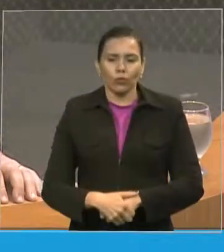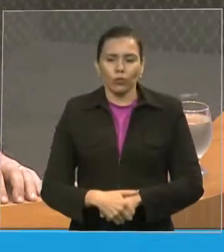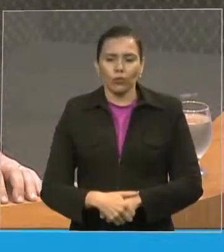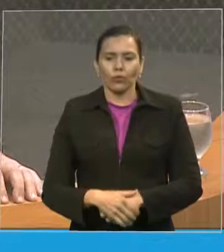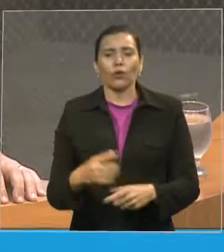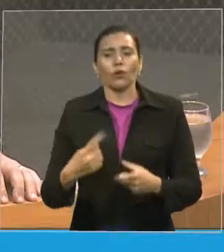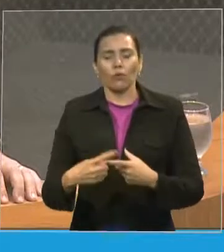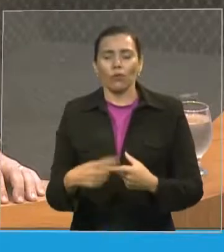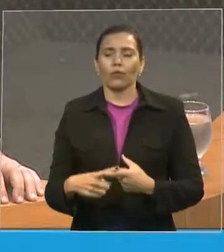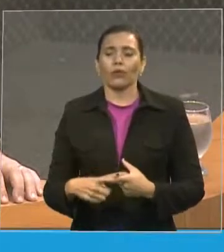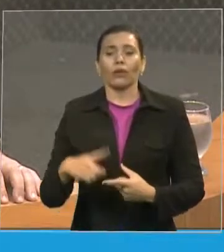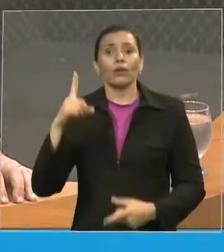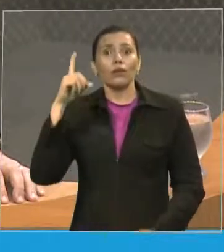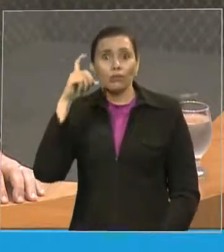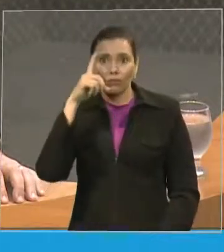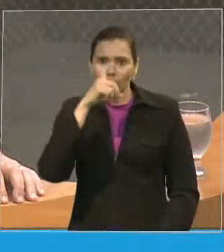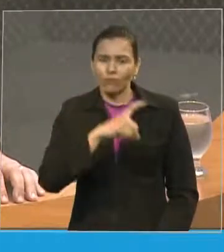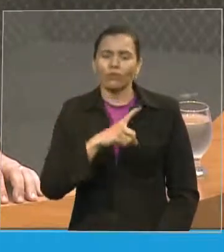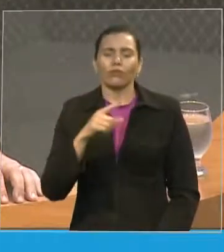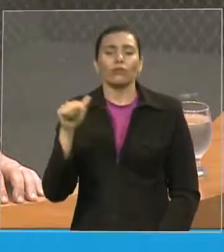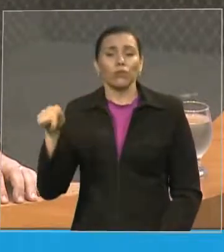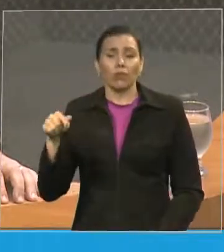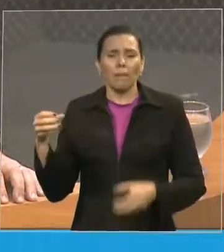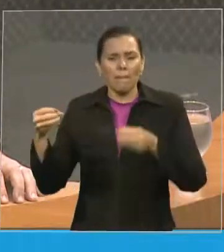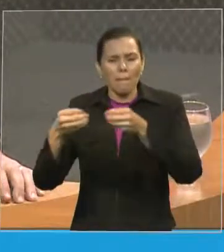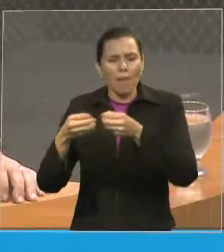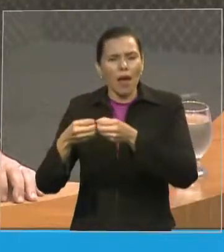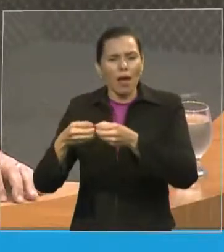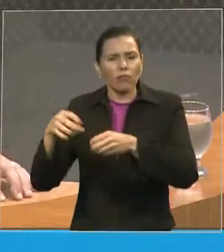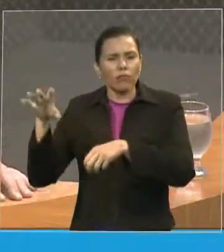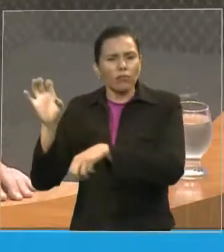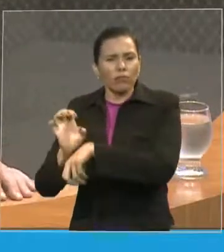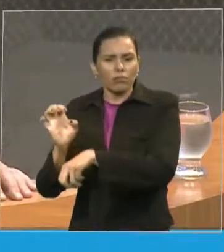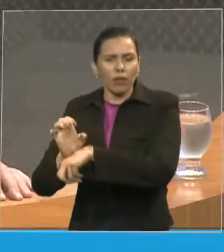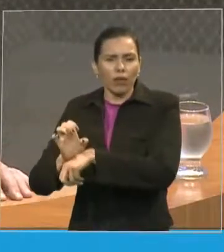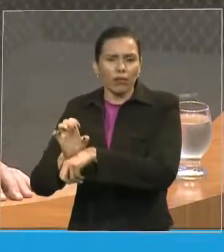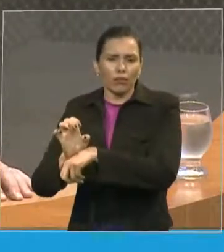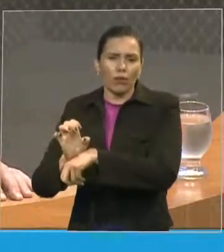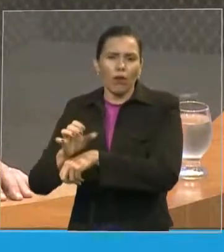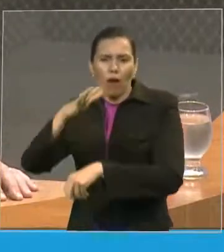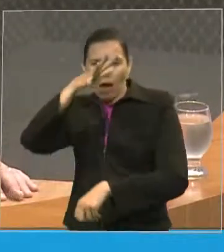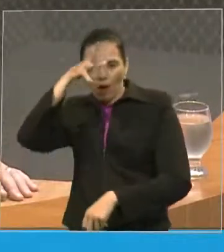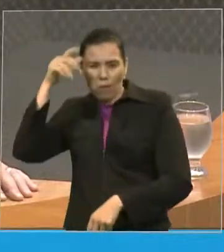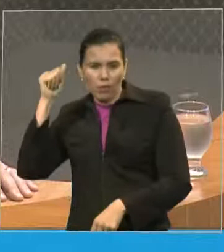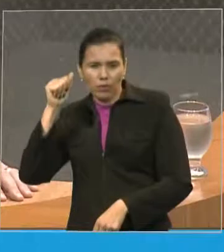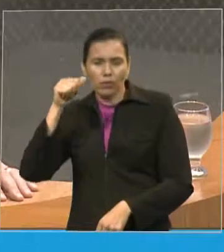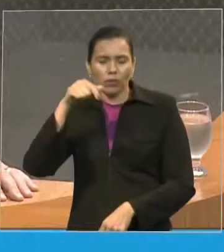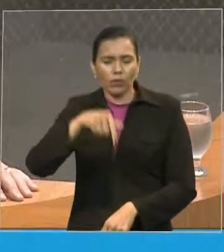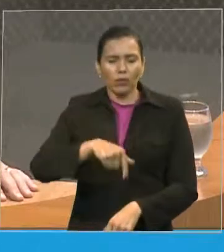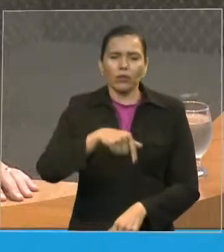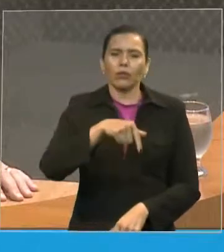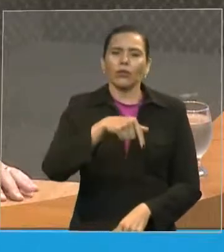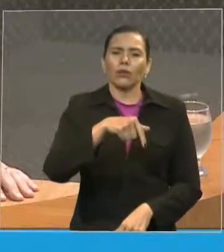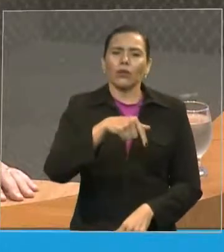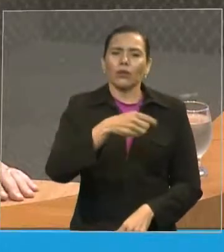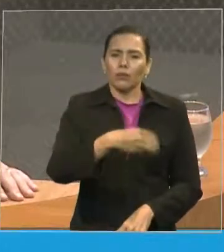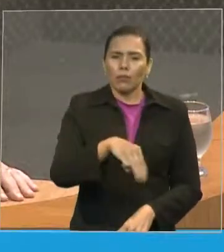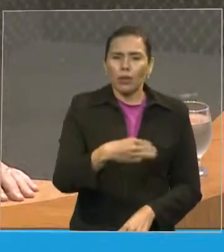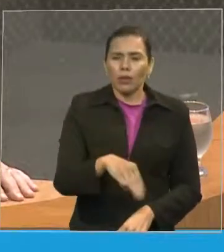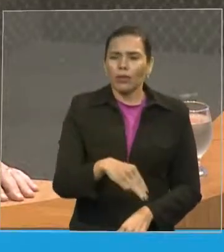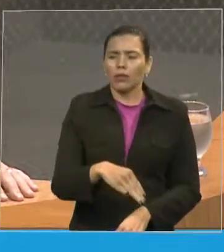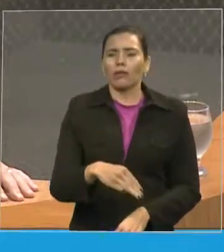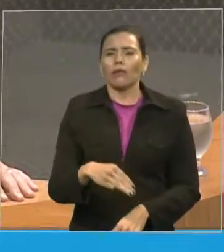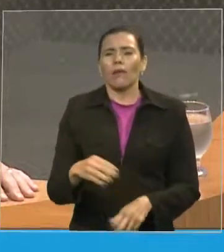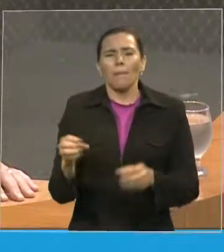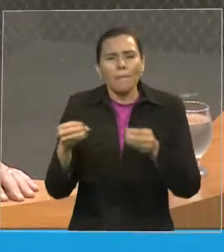Amazonas aqui para o Maranhão, embora sendo tão perto, mas não é tão de boa mão para chegar, é um